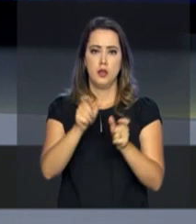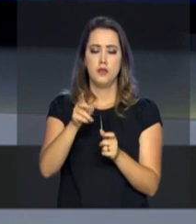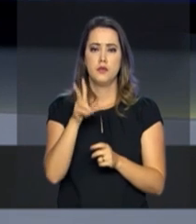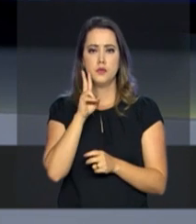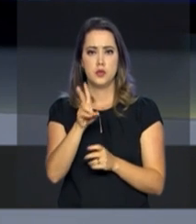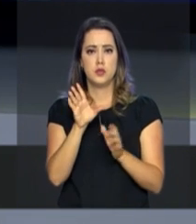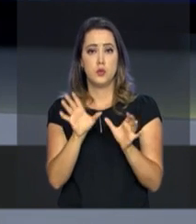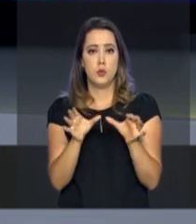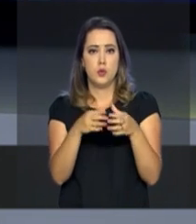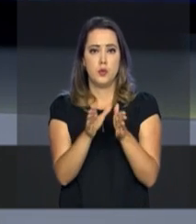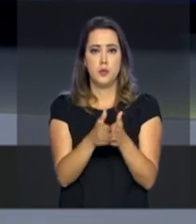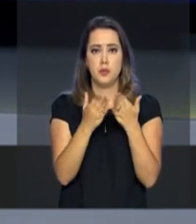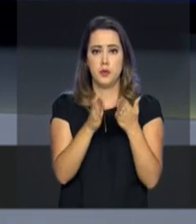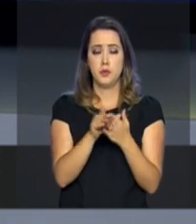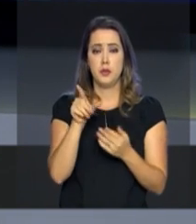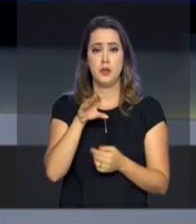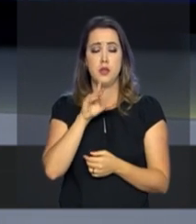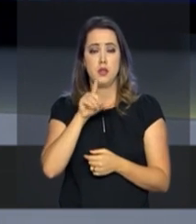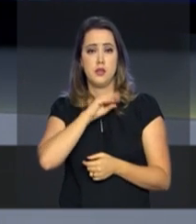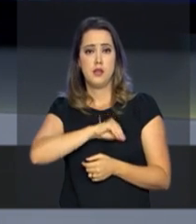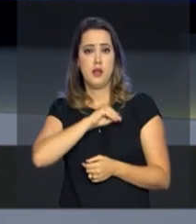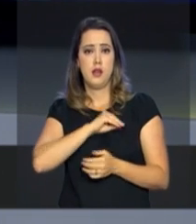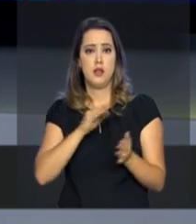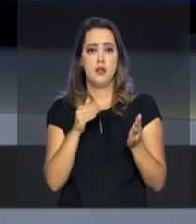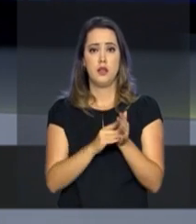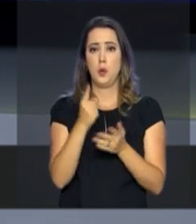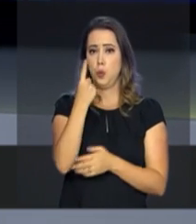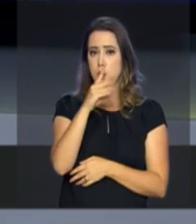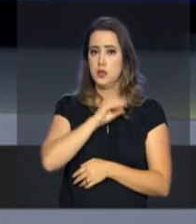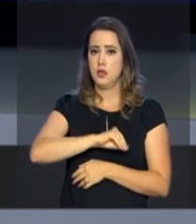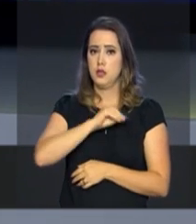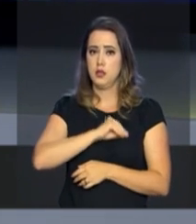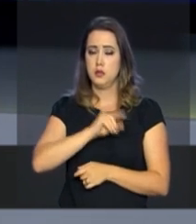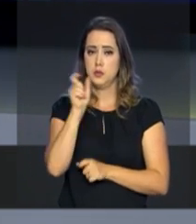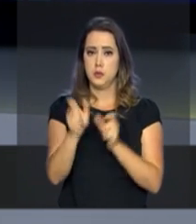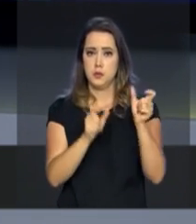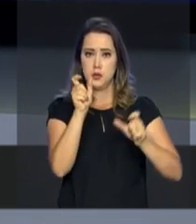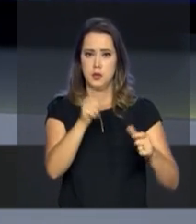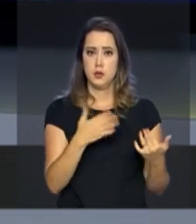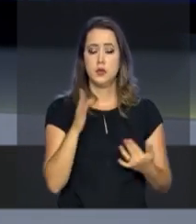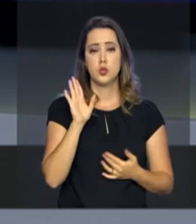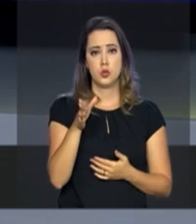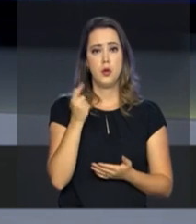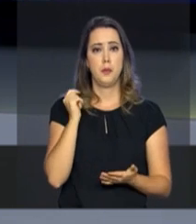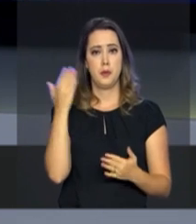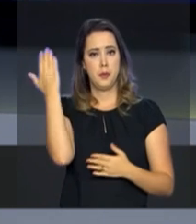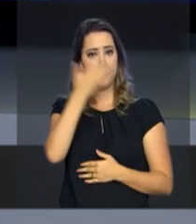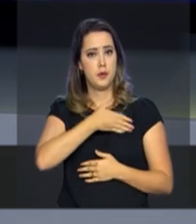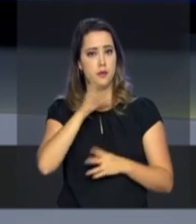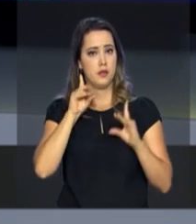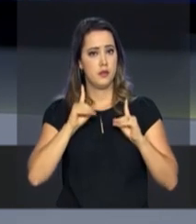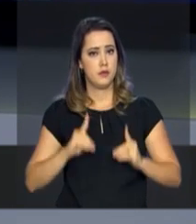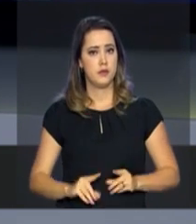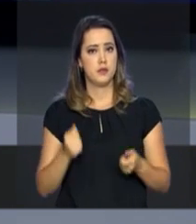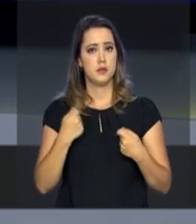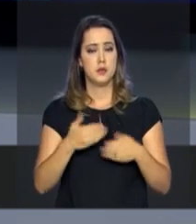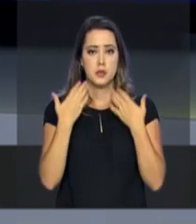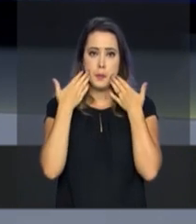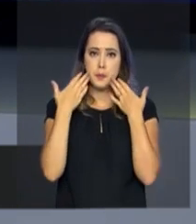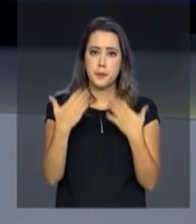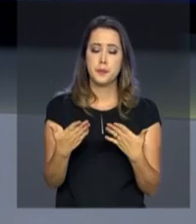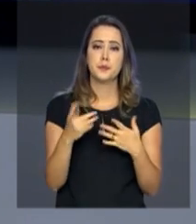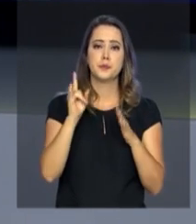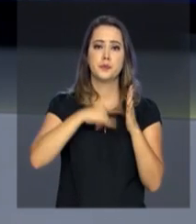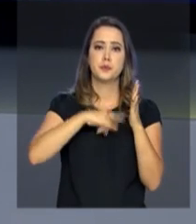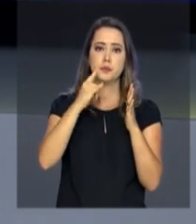aquelas que pertencem a uma família com renda mensal de até um salário mínimo por pessoa. Já para comprovar a deficiência, é necessário